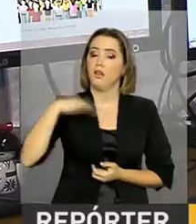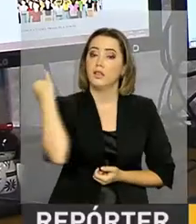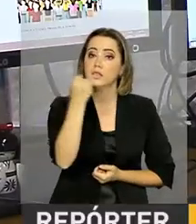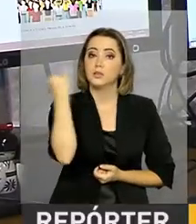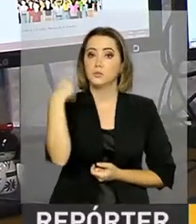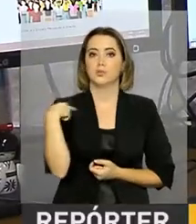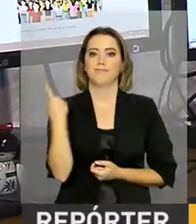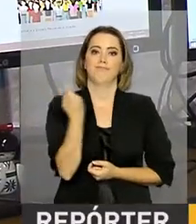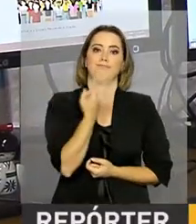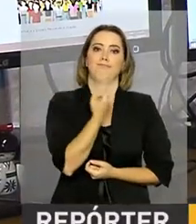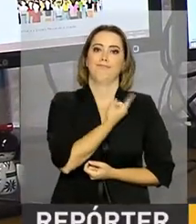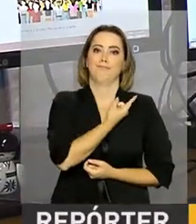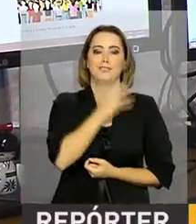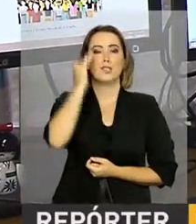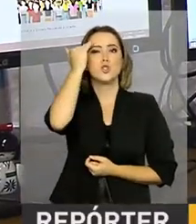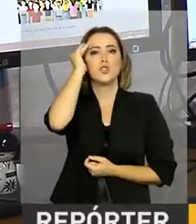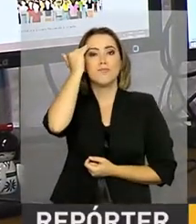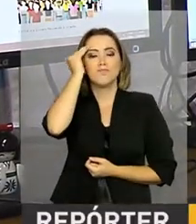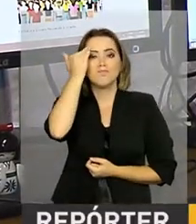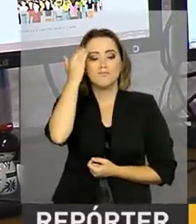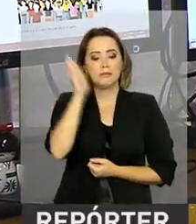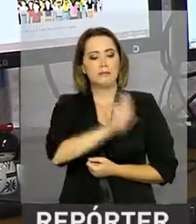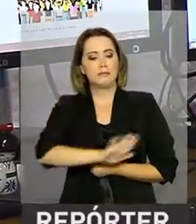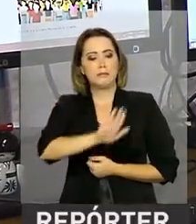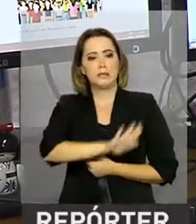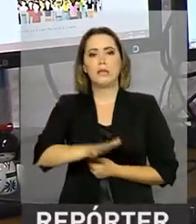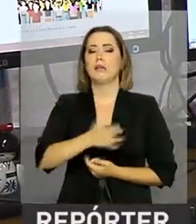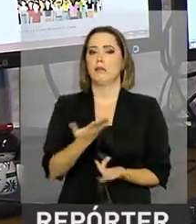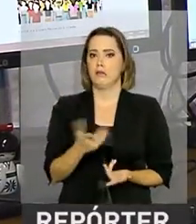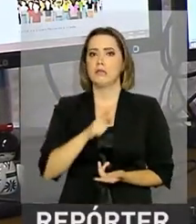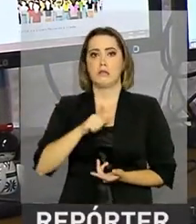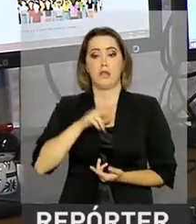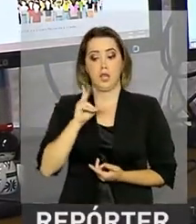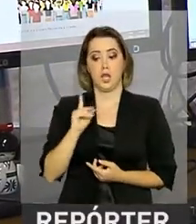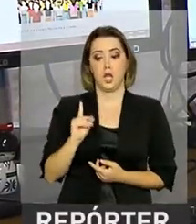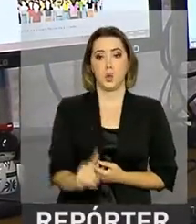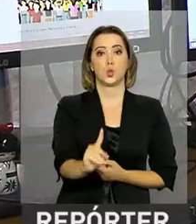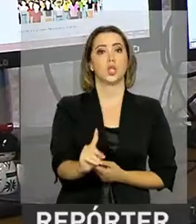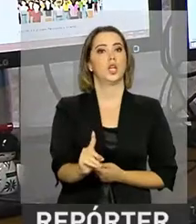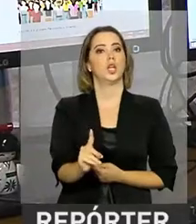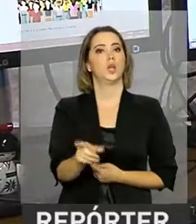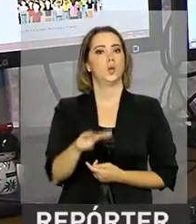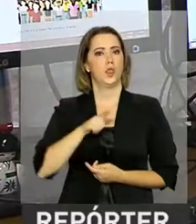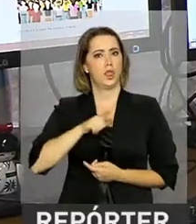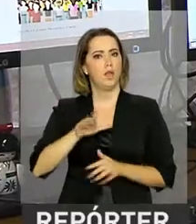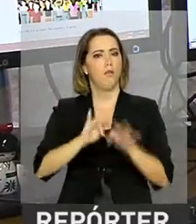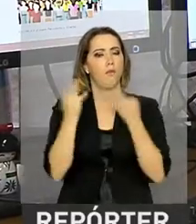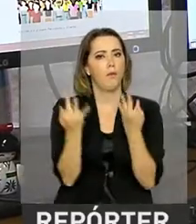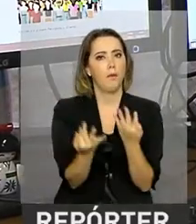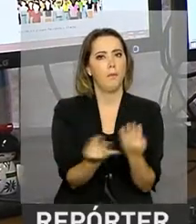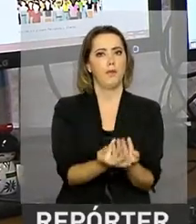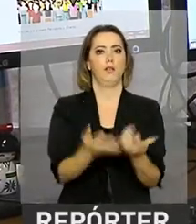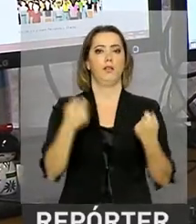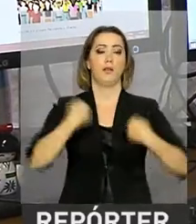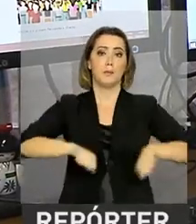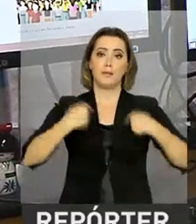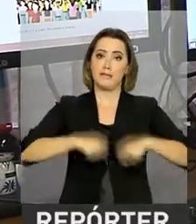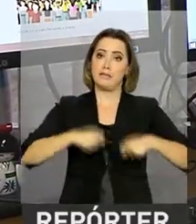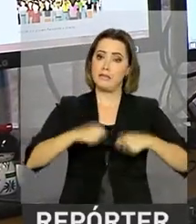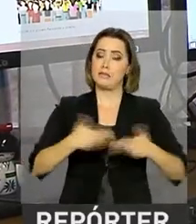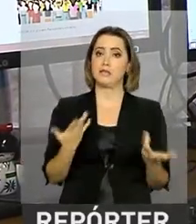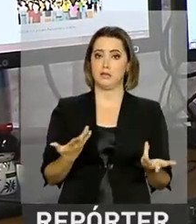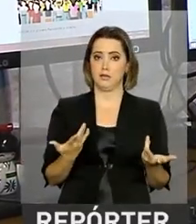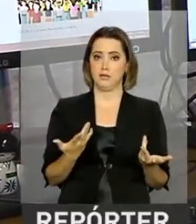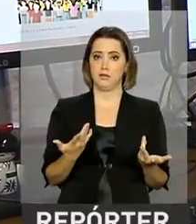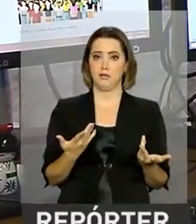gente entender que a criança tem um direito à família e que a gente precisa, o Estado